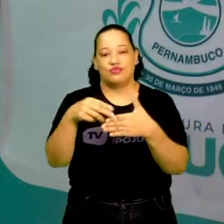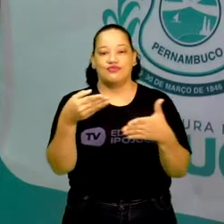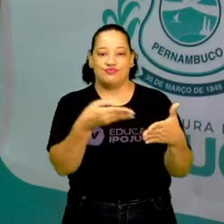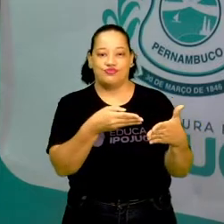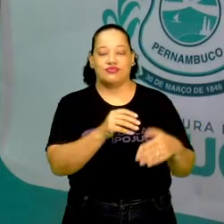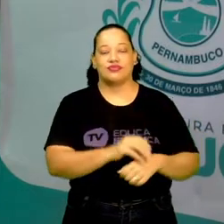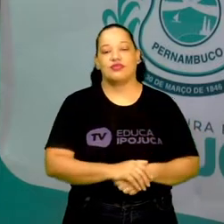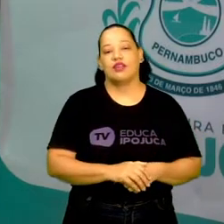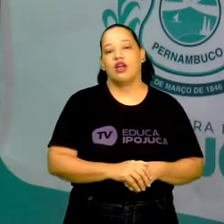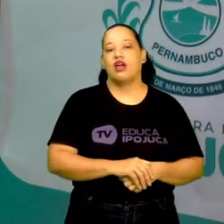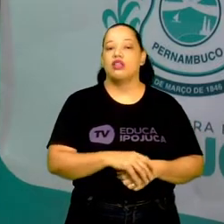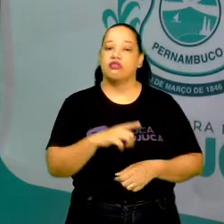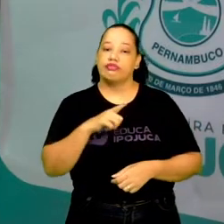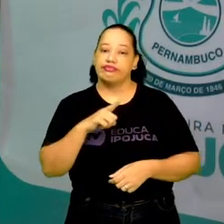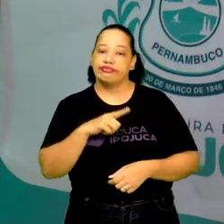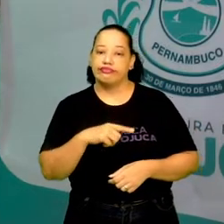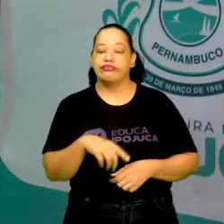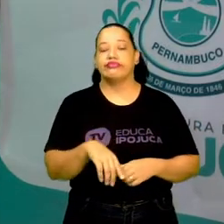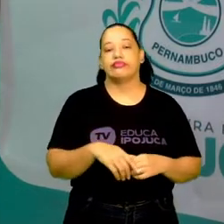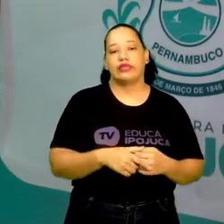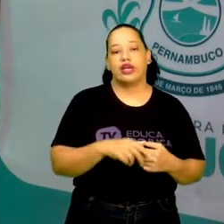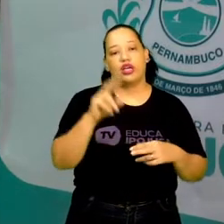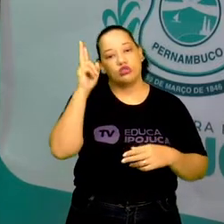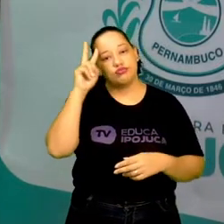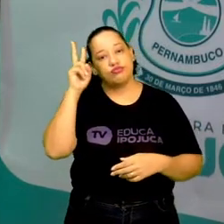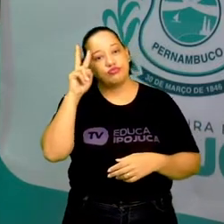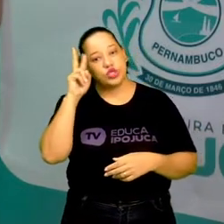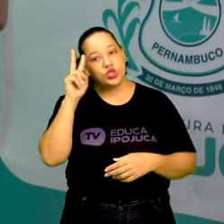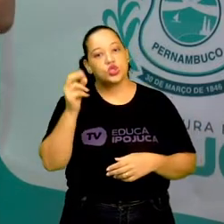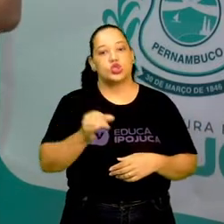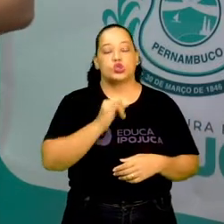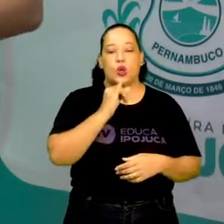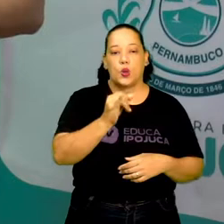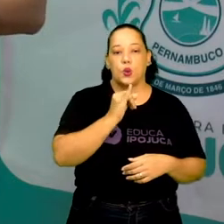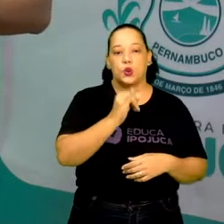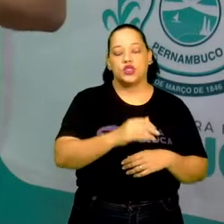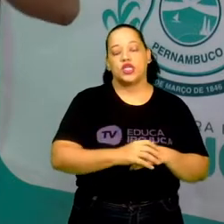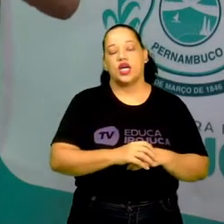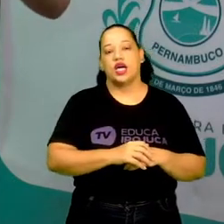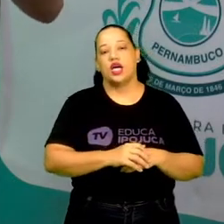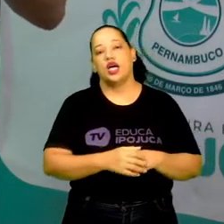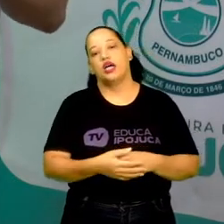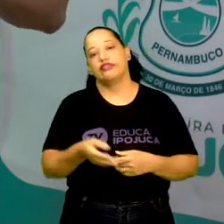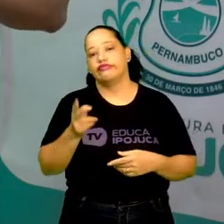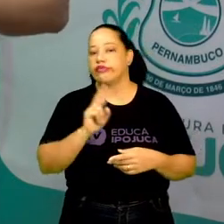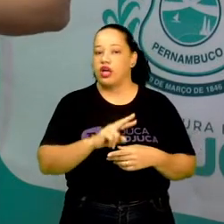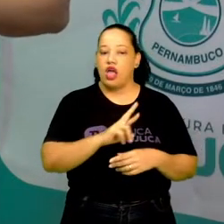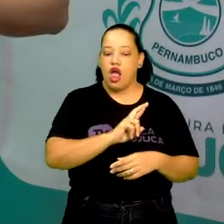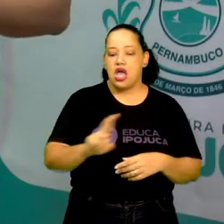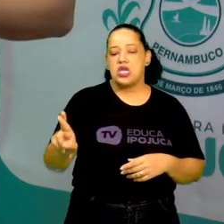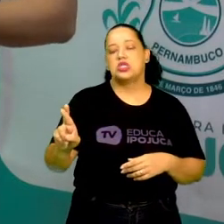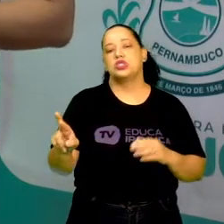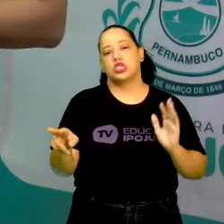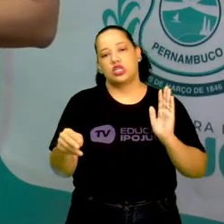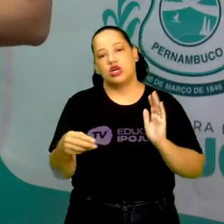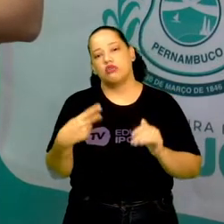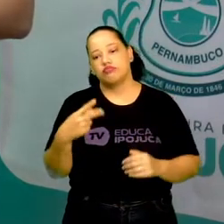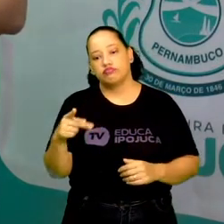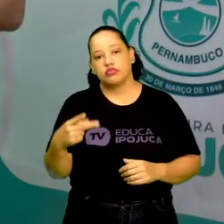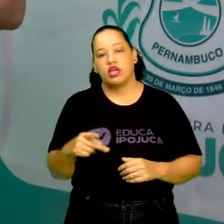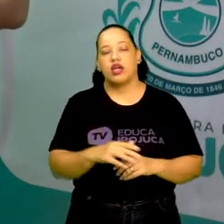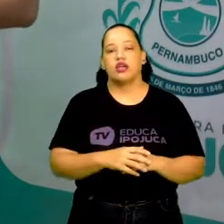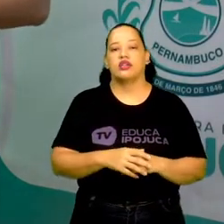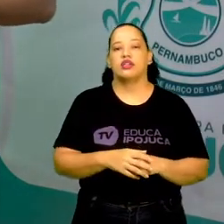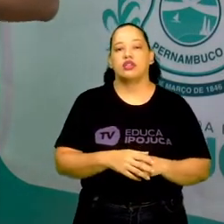lendas, episódios religiosos, fatos históricos e muitos outros assuntos, como, por